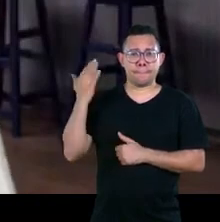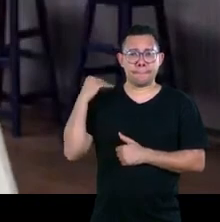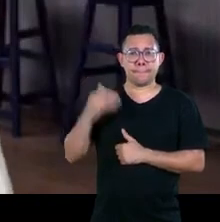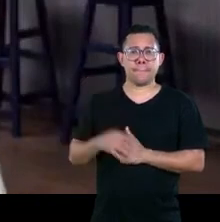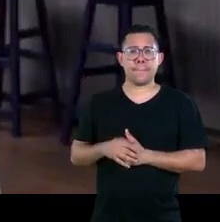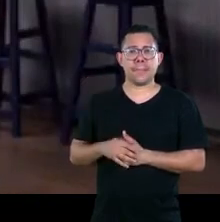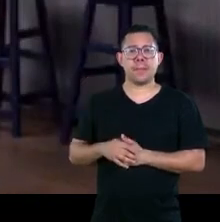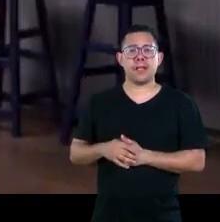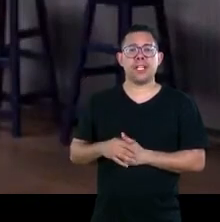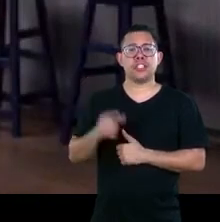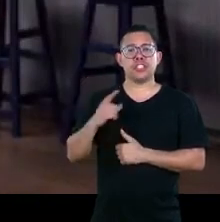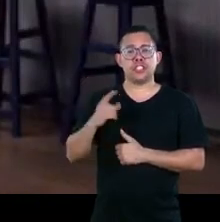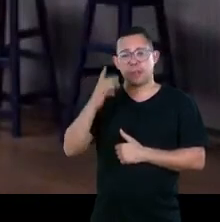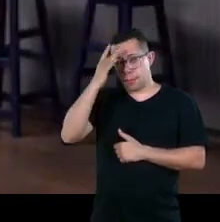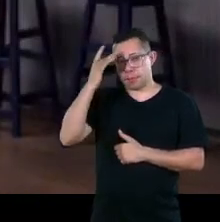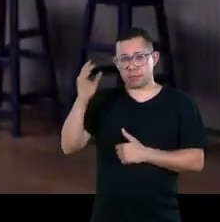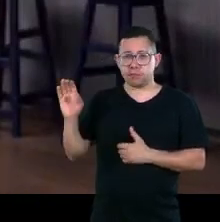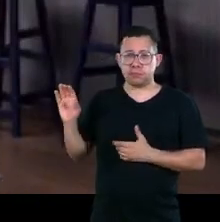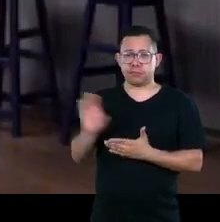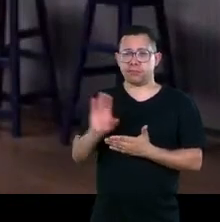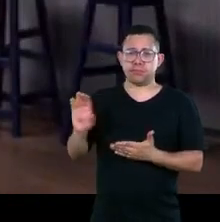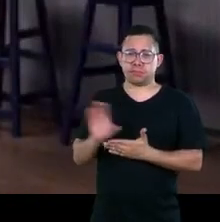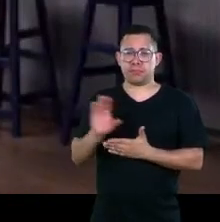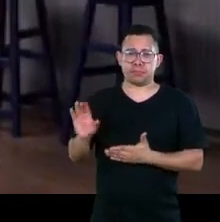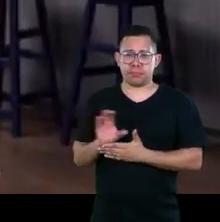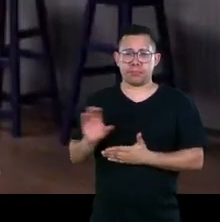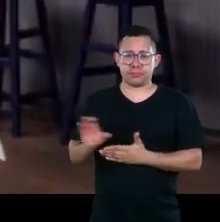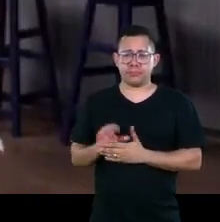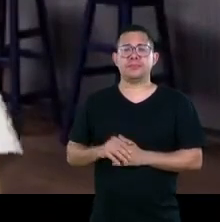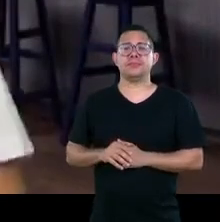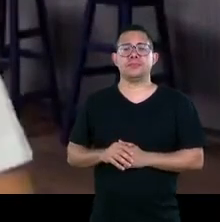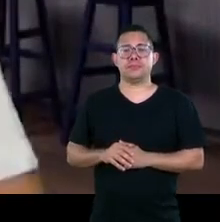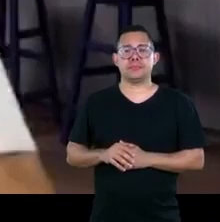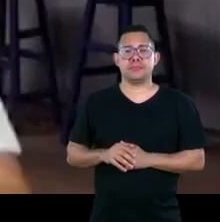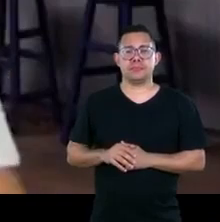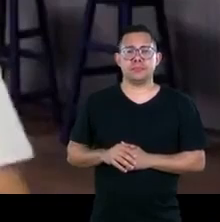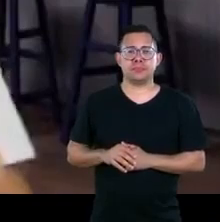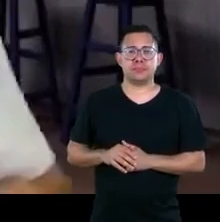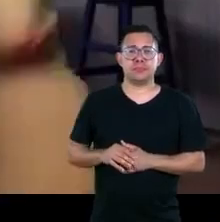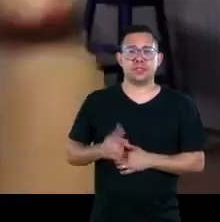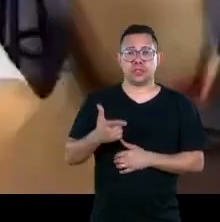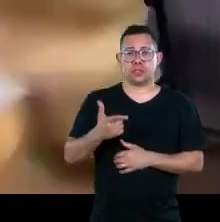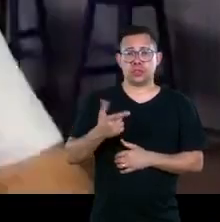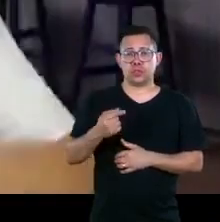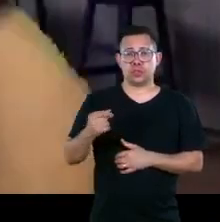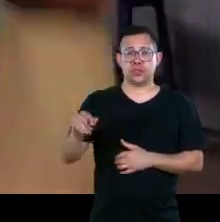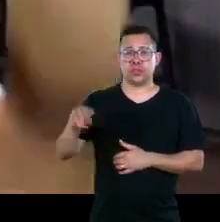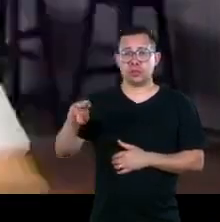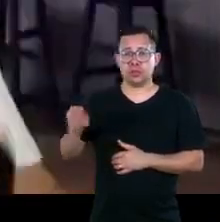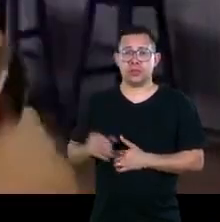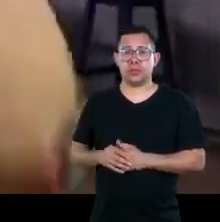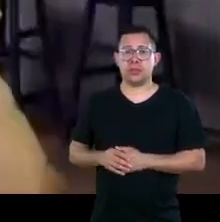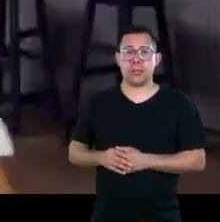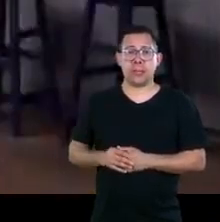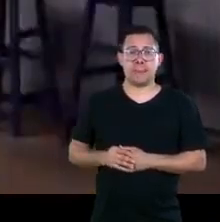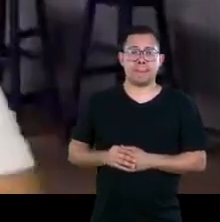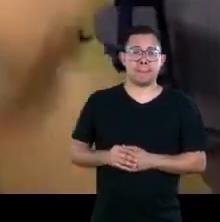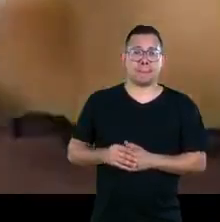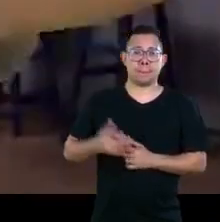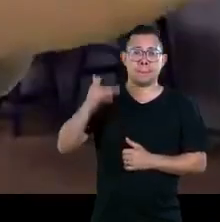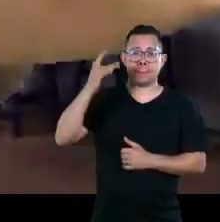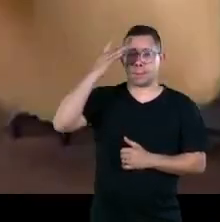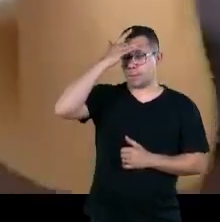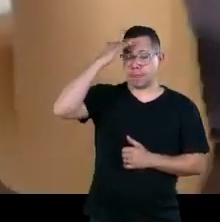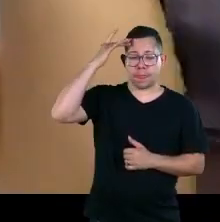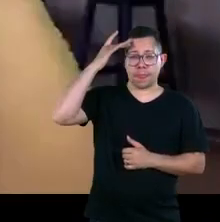200 mil reais e aí foram caindo quando a mídia jogou de novo dizendo a Covid está voltando a tragédia está aqui etc